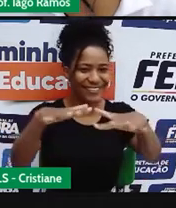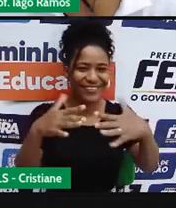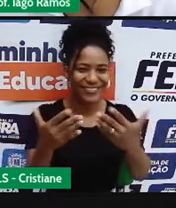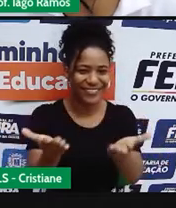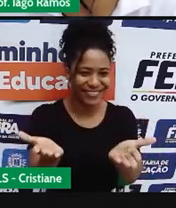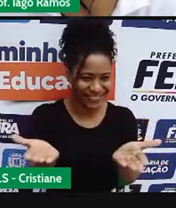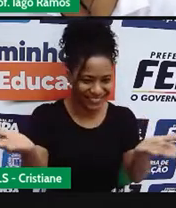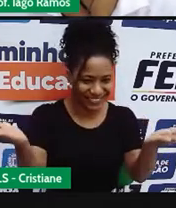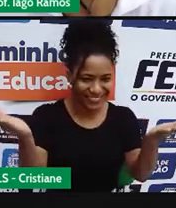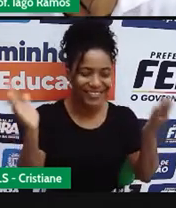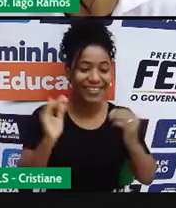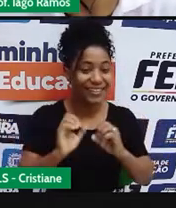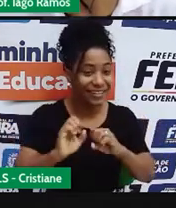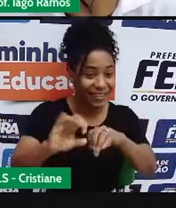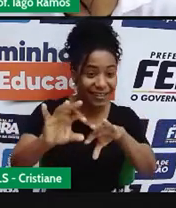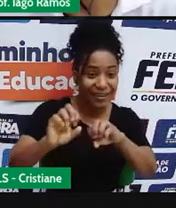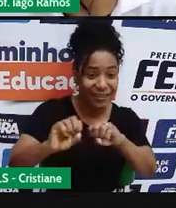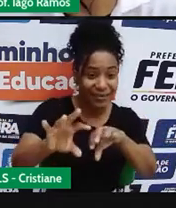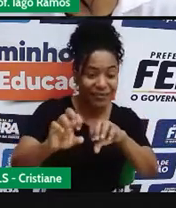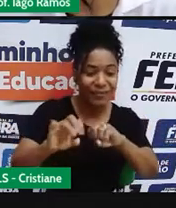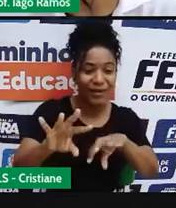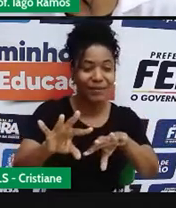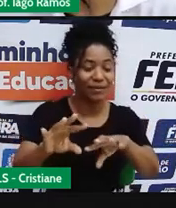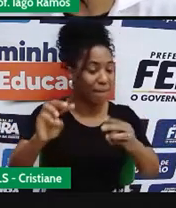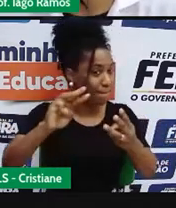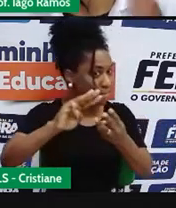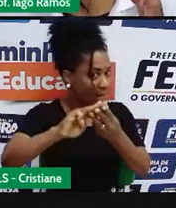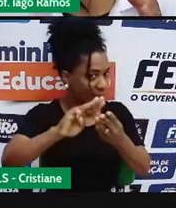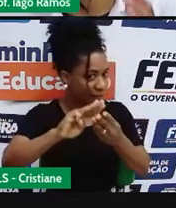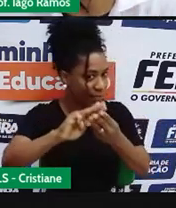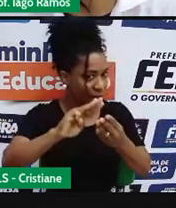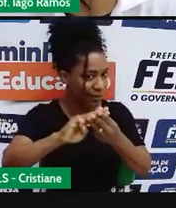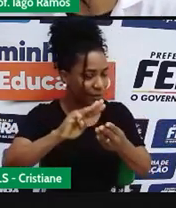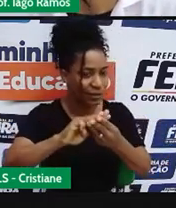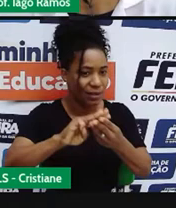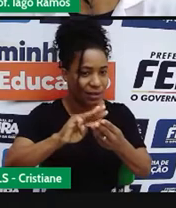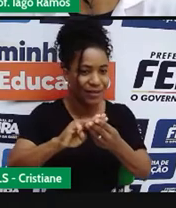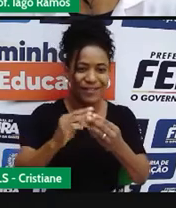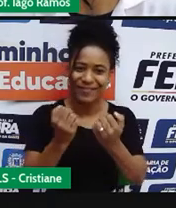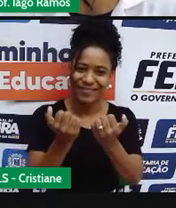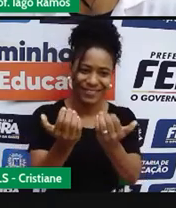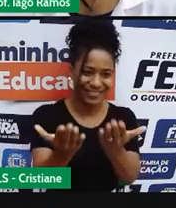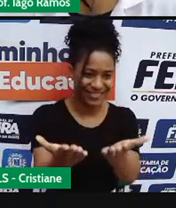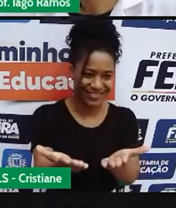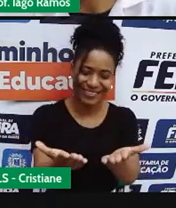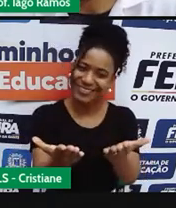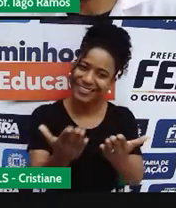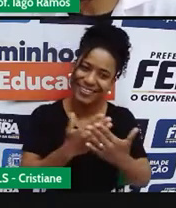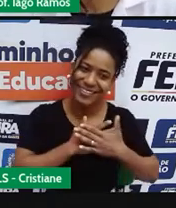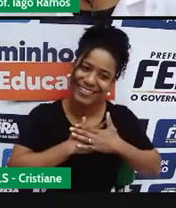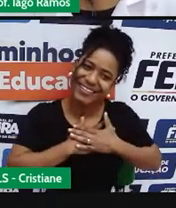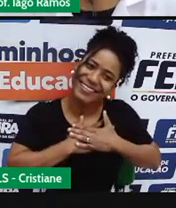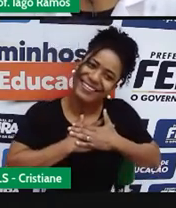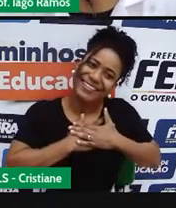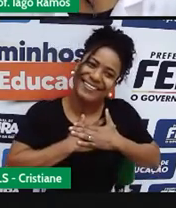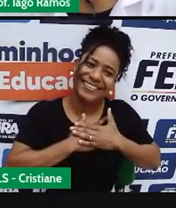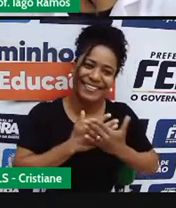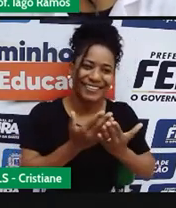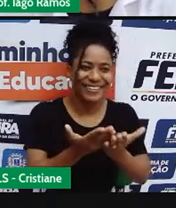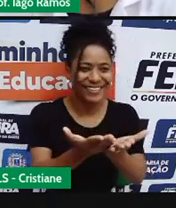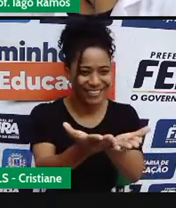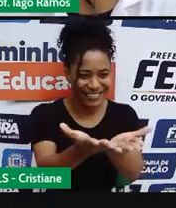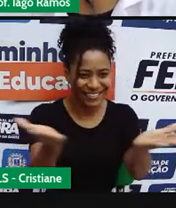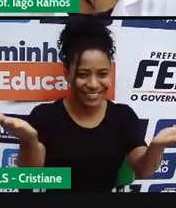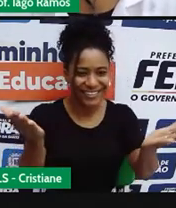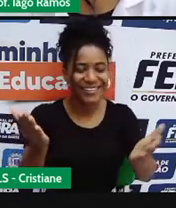de nossas aulas, aula de matemática para você, querido estudante, querida estudante